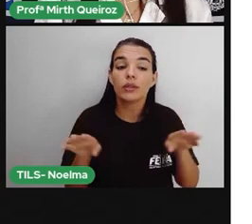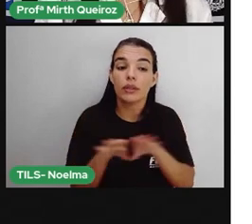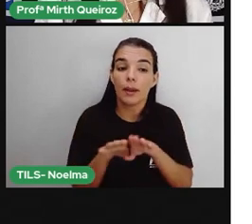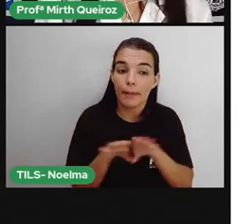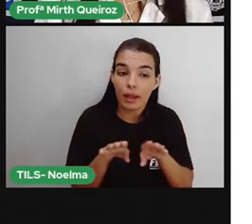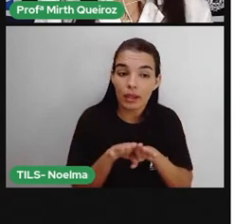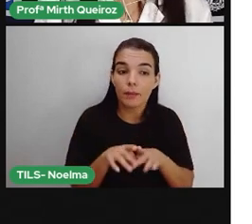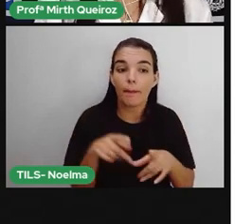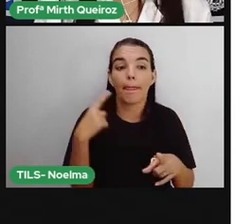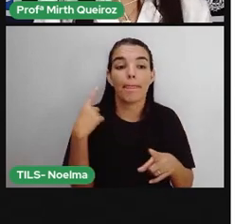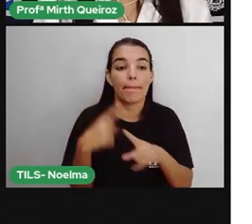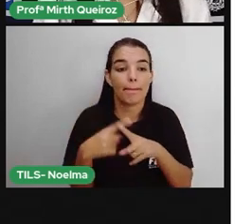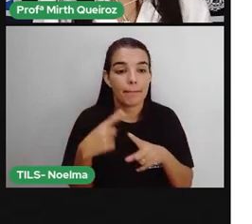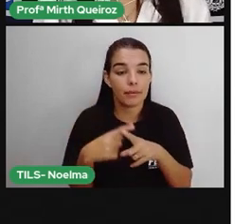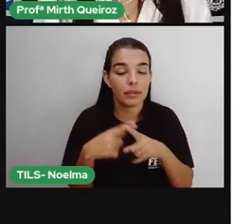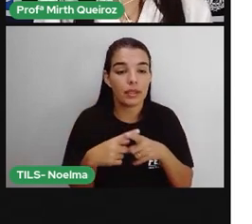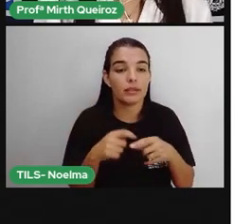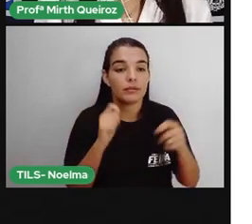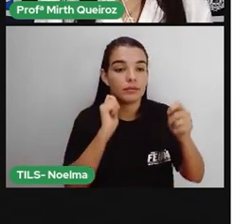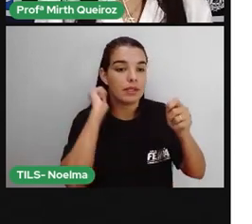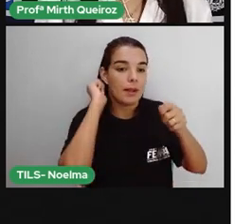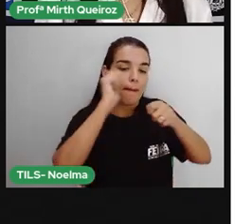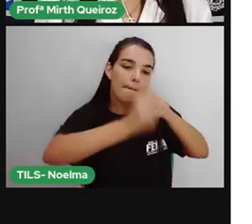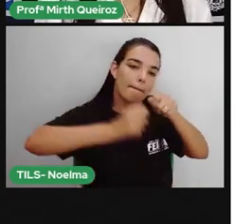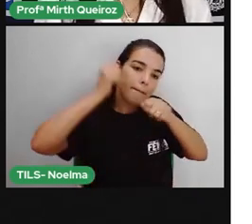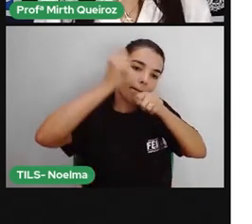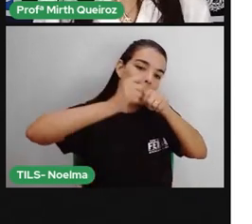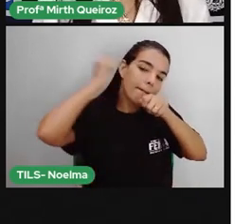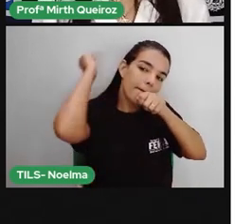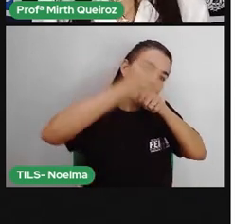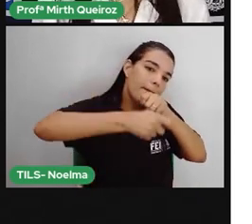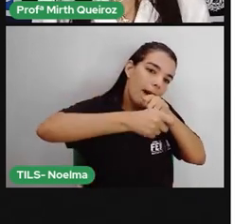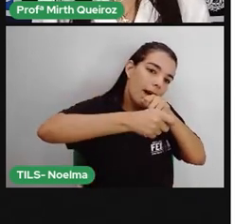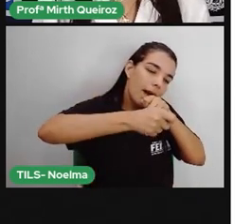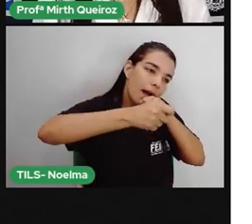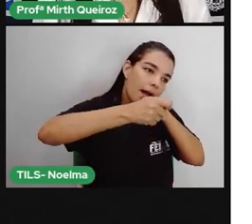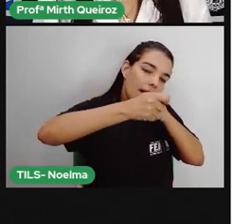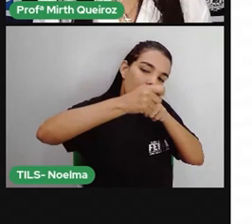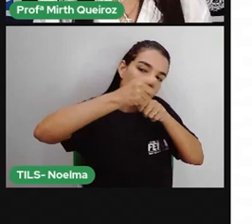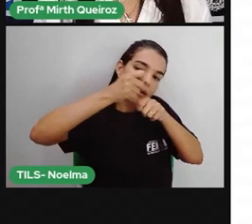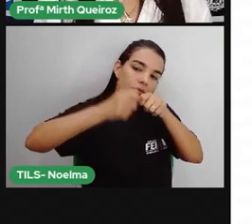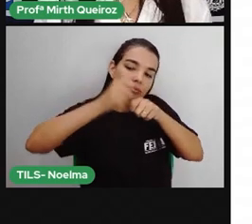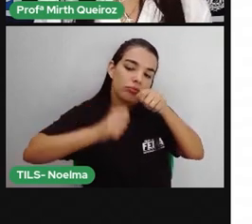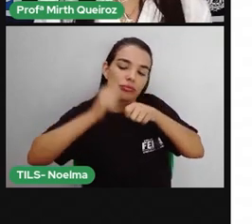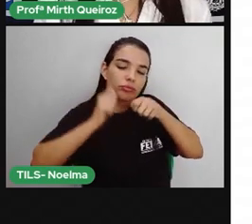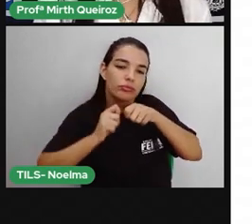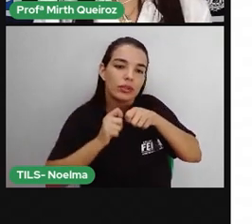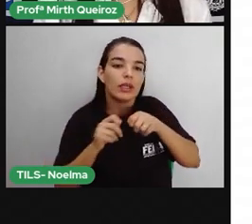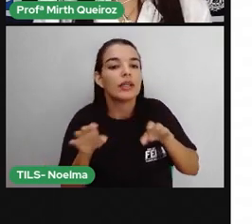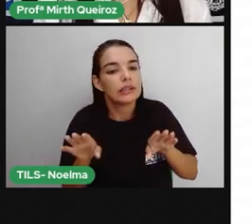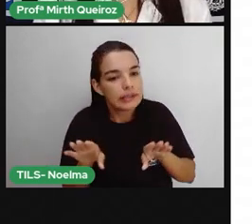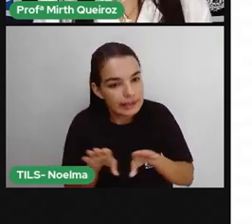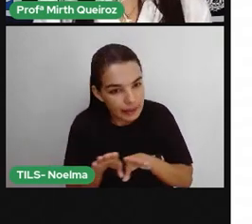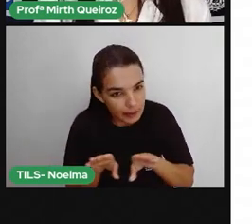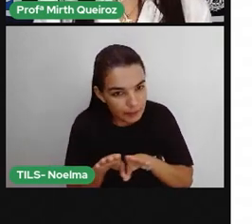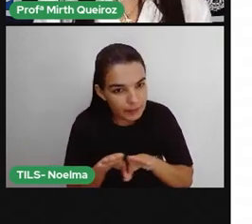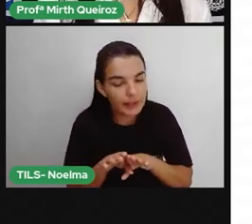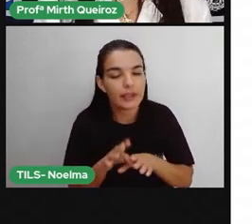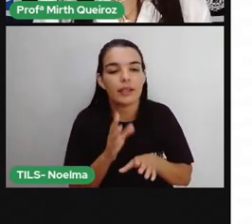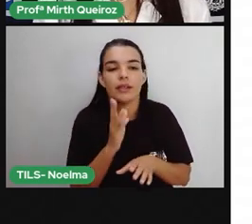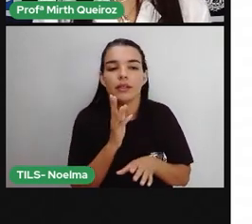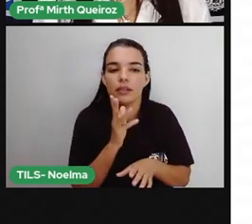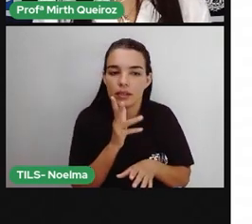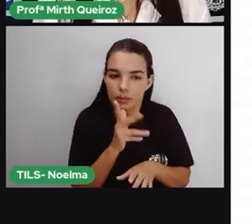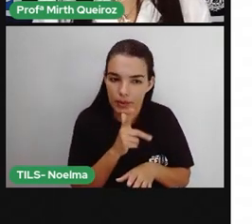utilizadas no turismo aí é a pescaria. E a pescaria, ele tem um tempo definido, né? Há uma época do ano, tem que